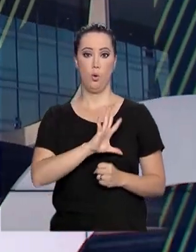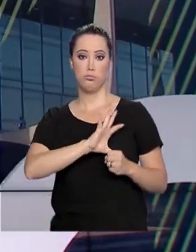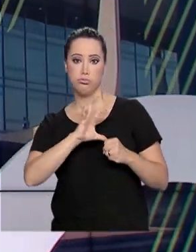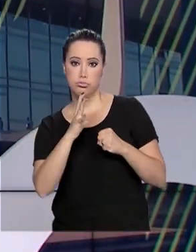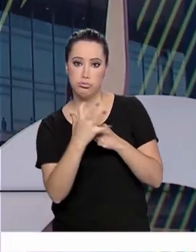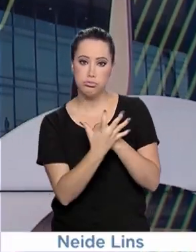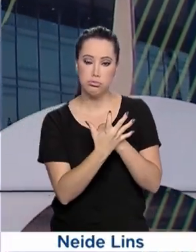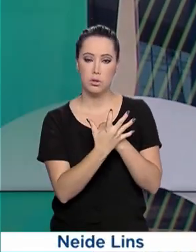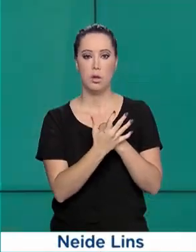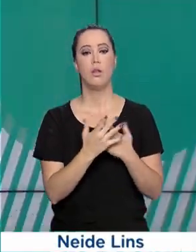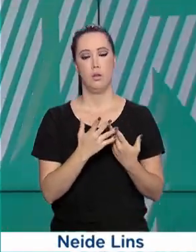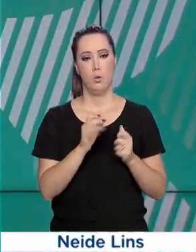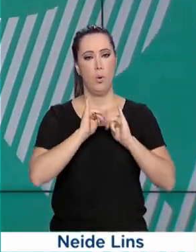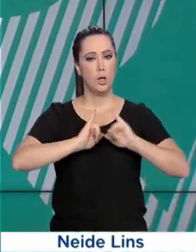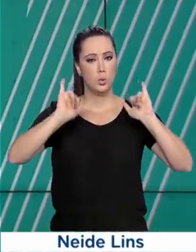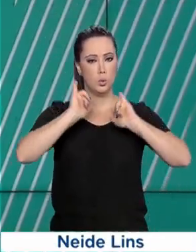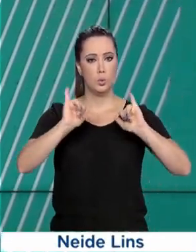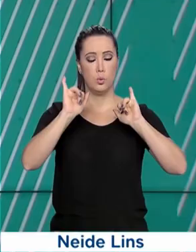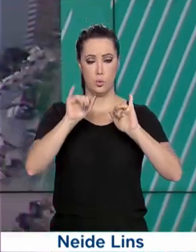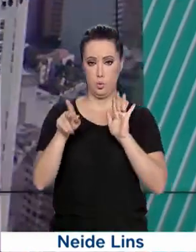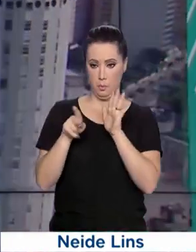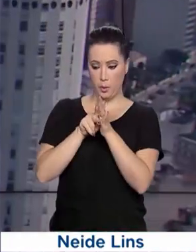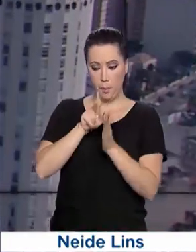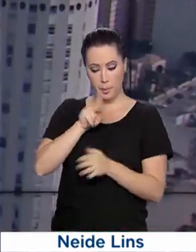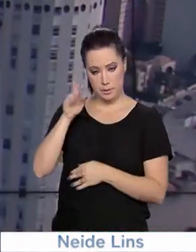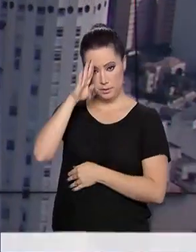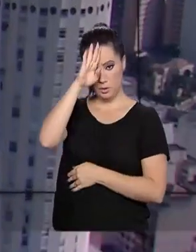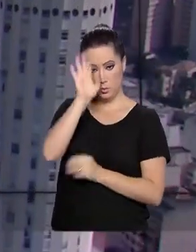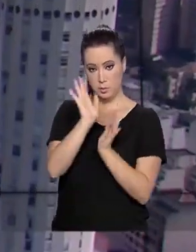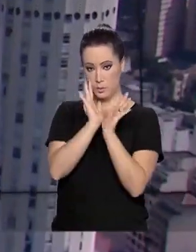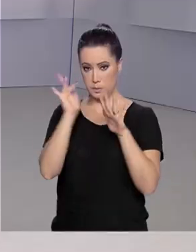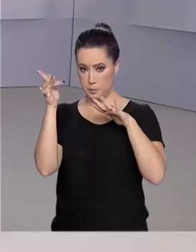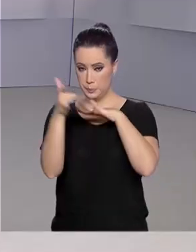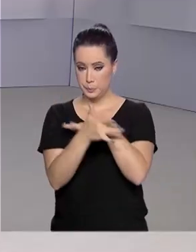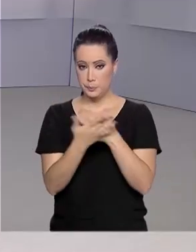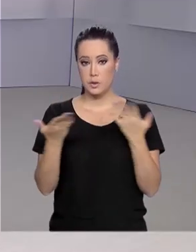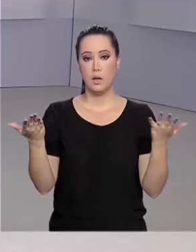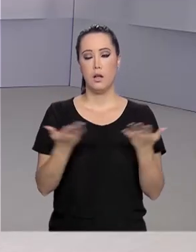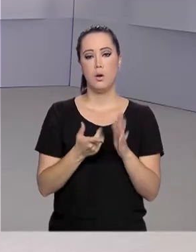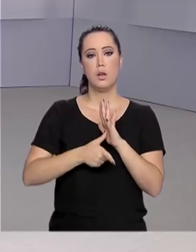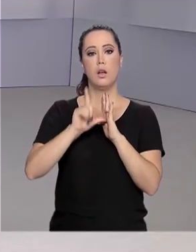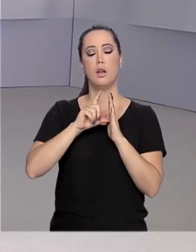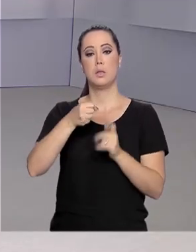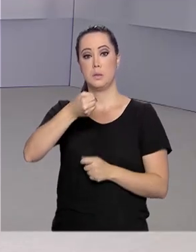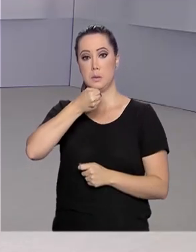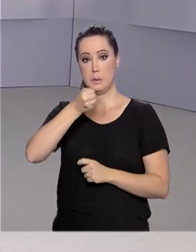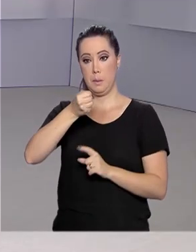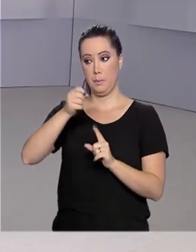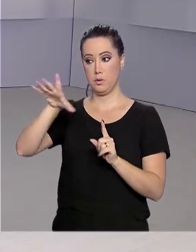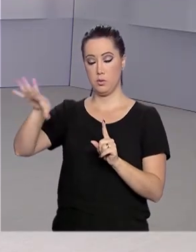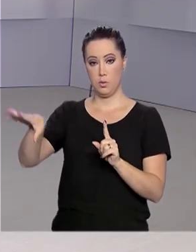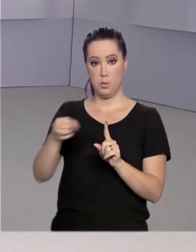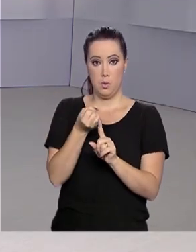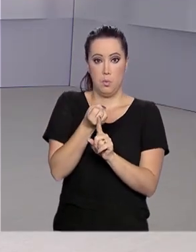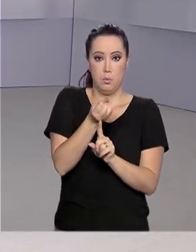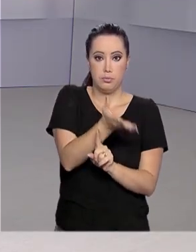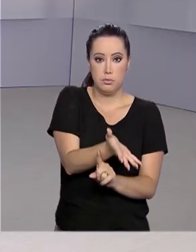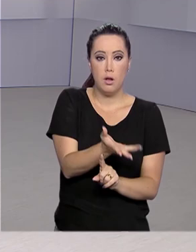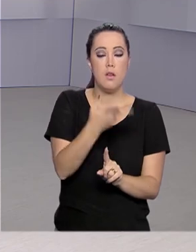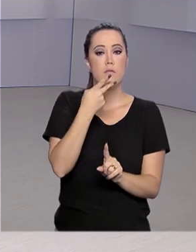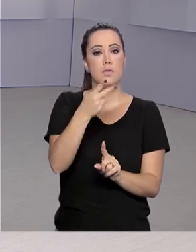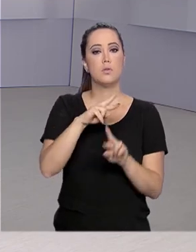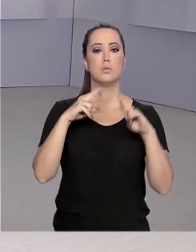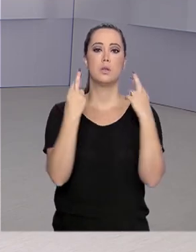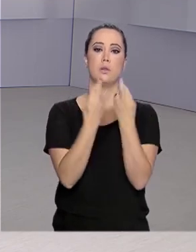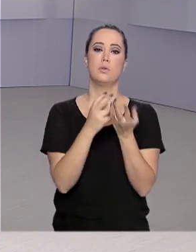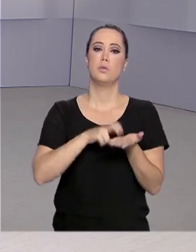coronavírus. O anúncio foi feito por ele pelas redes sociais. E agora há pouco, o porta-voz da presidência falou sobre a reunião